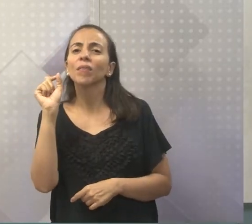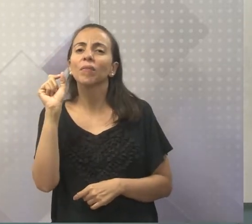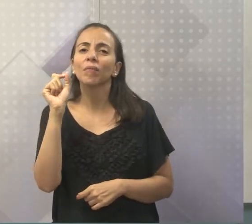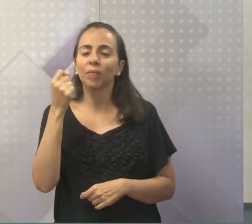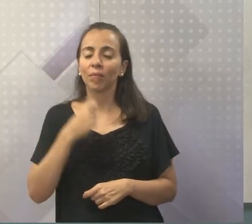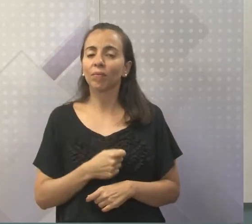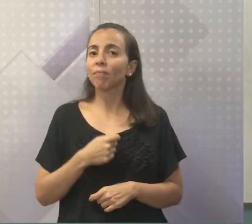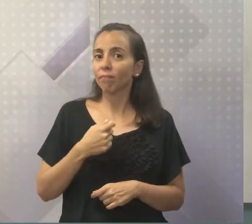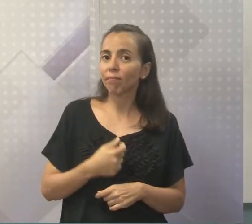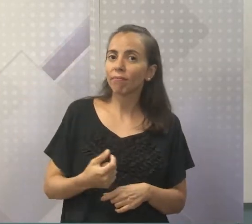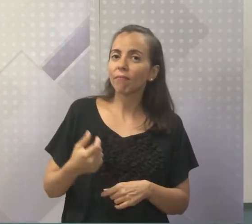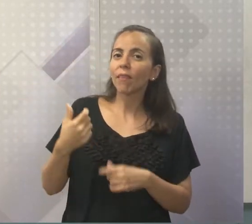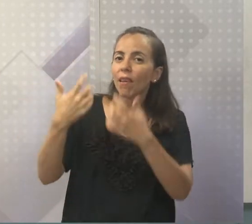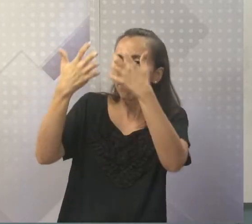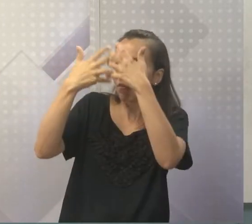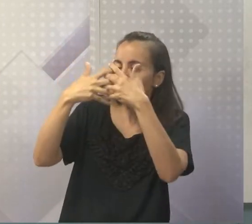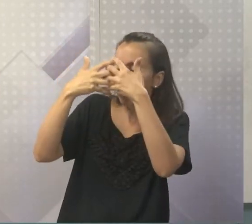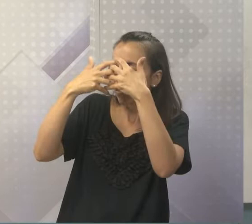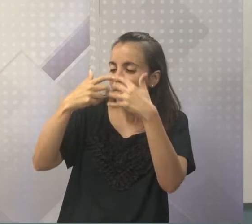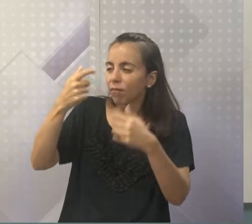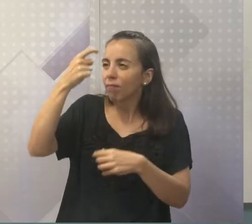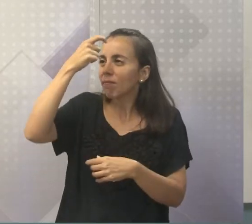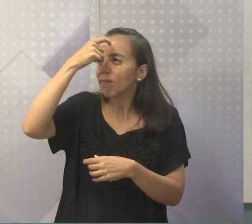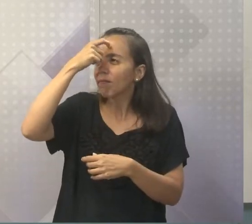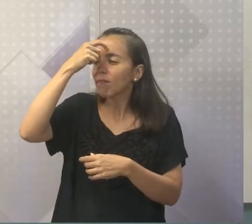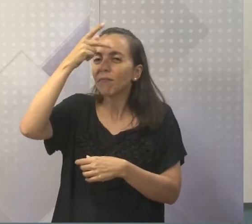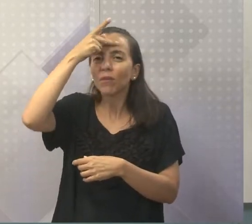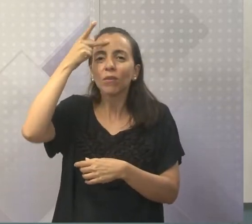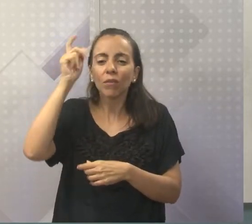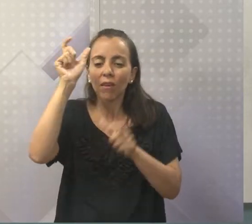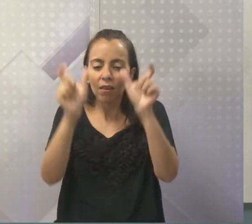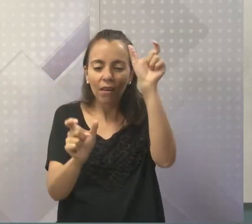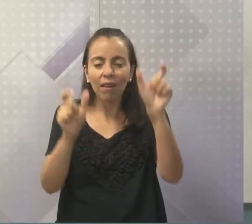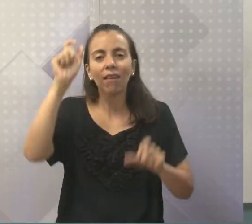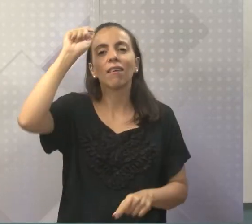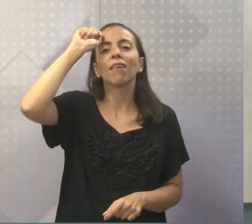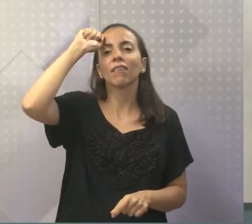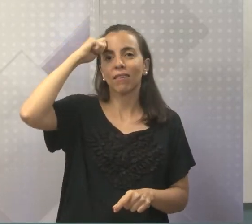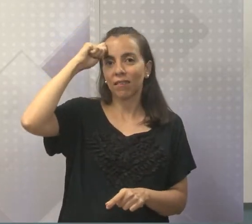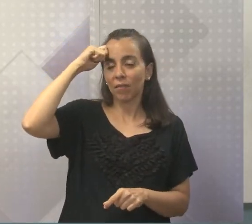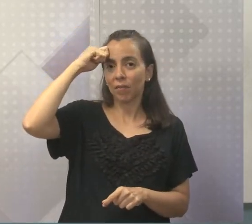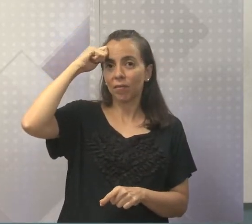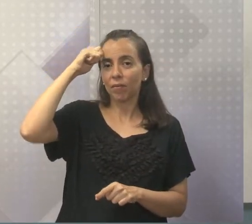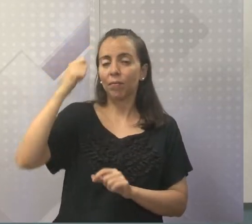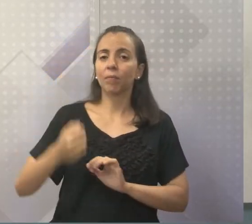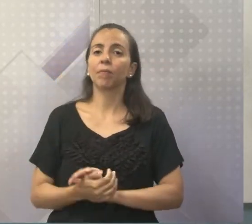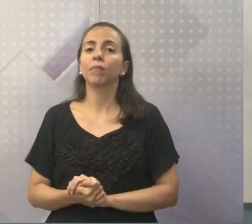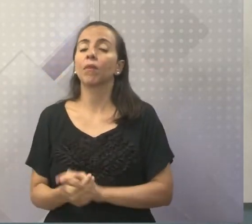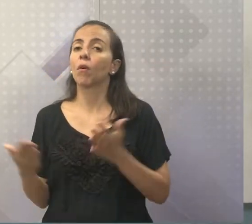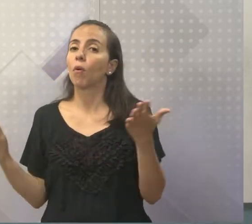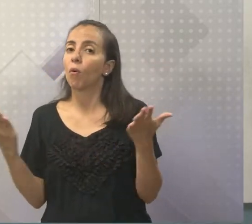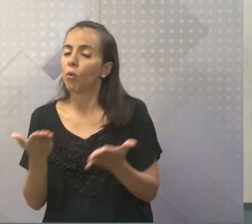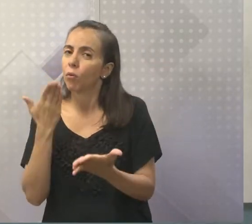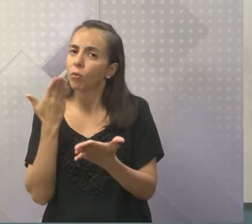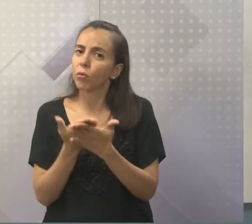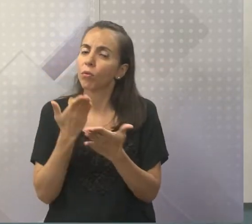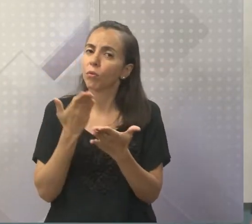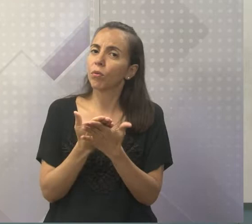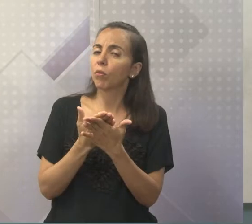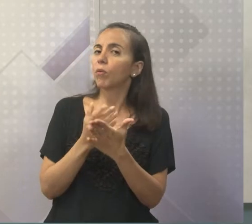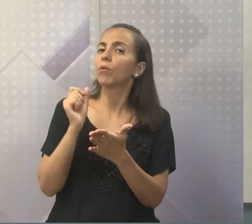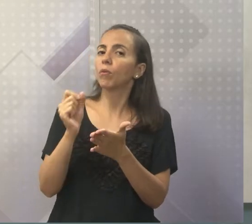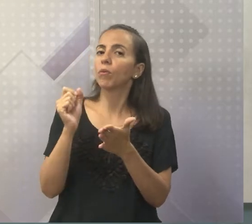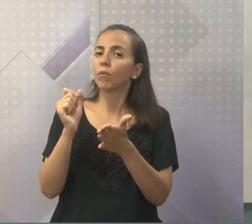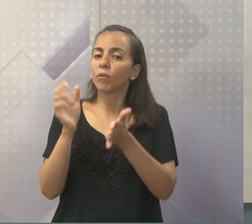Da consciência negra, não verdade? Então, a nossa aula de hoje, vamos falar